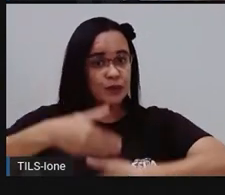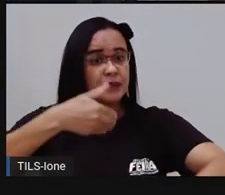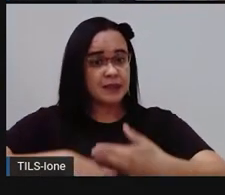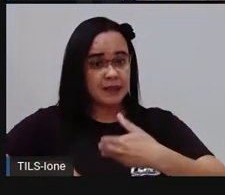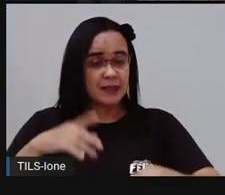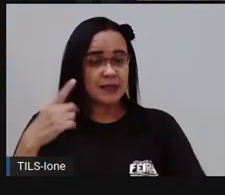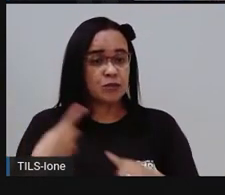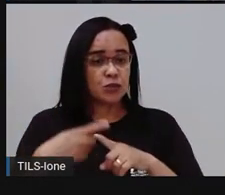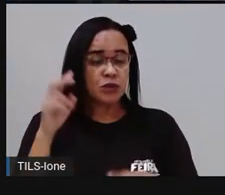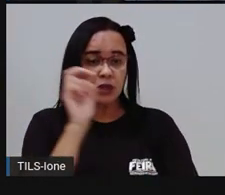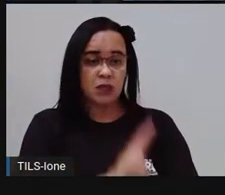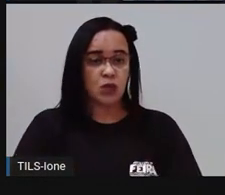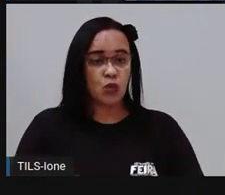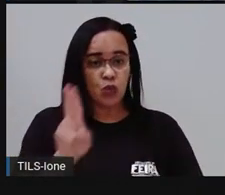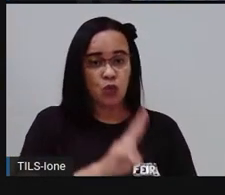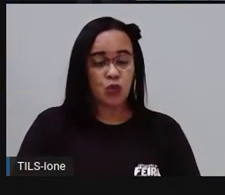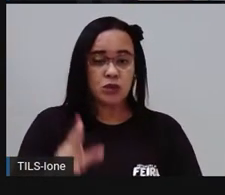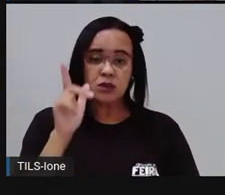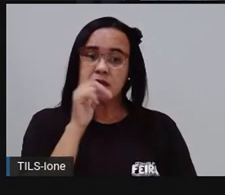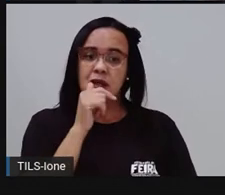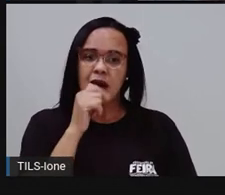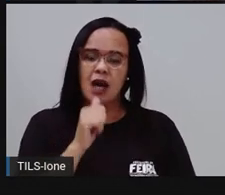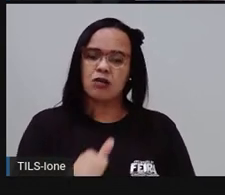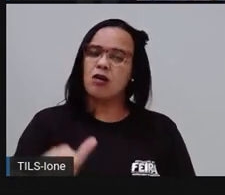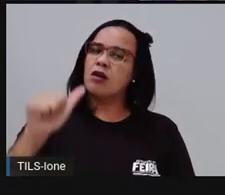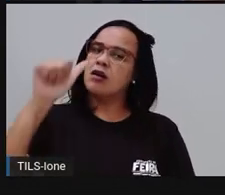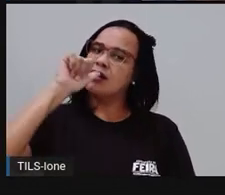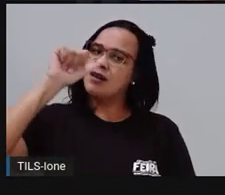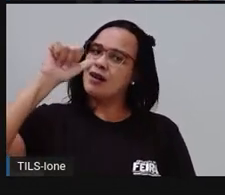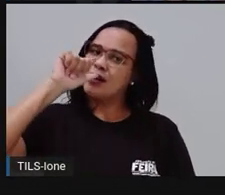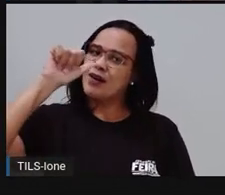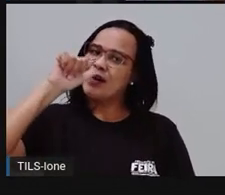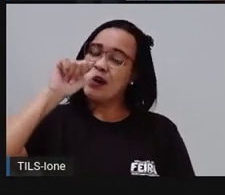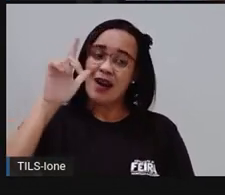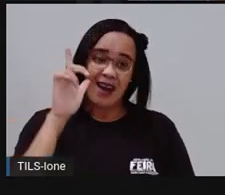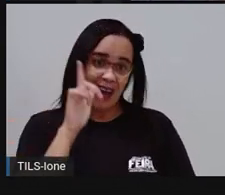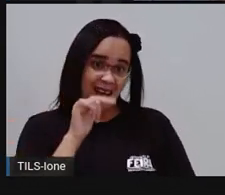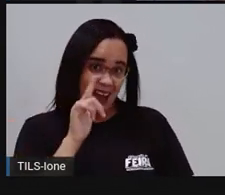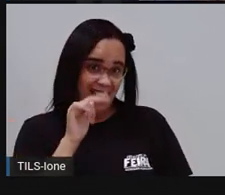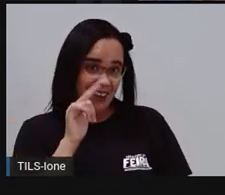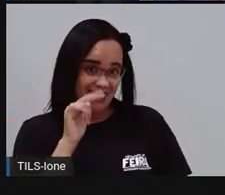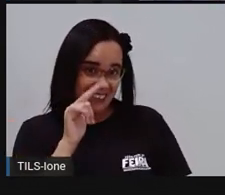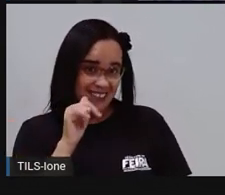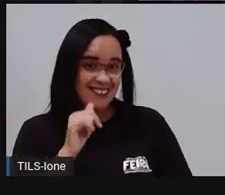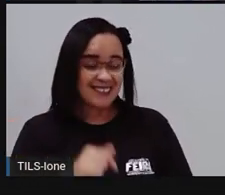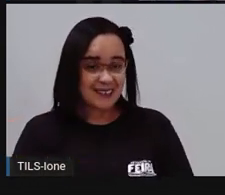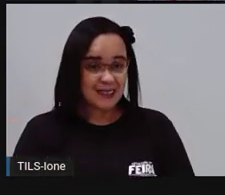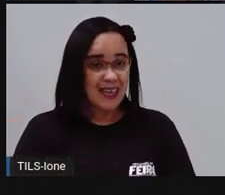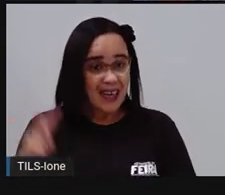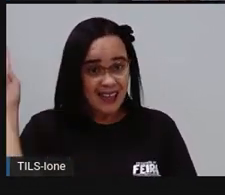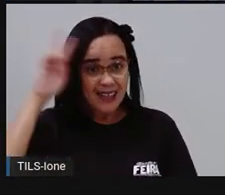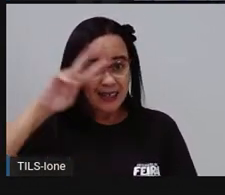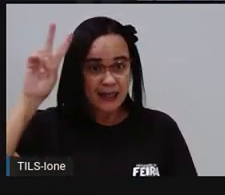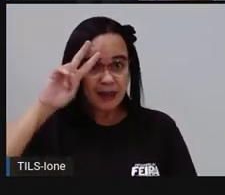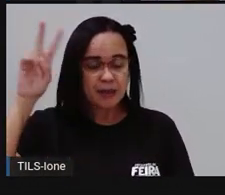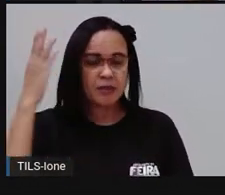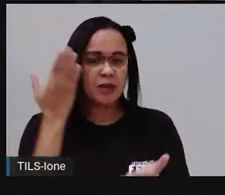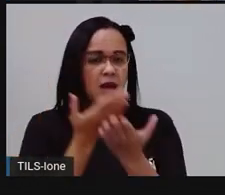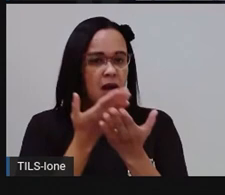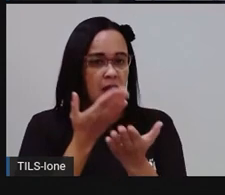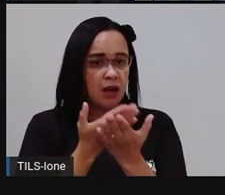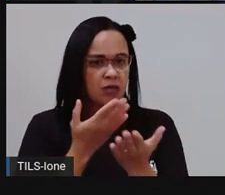hidratar o nosso corpo, né? E a problema para vocês é aquela água, aquela aula que nós fizemos sobre a